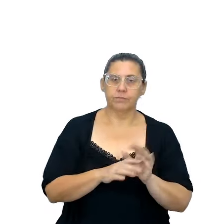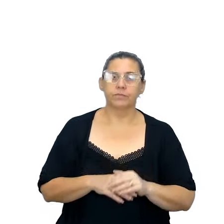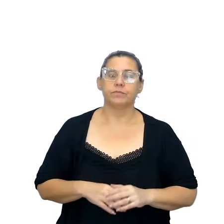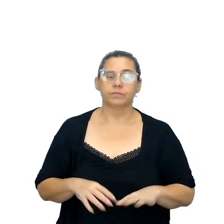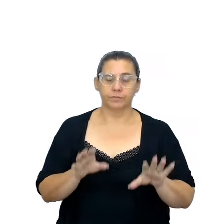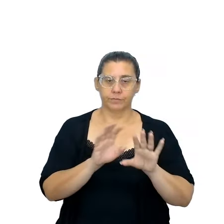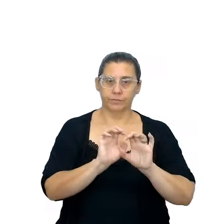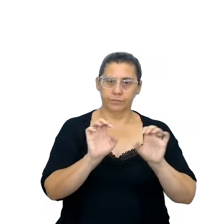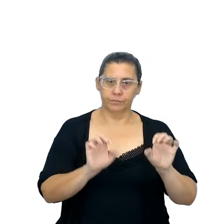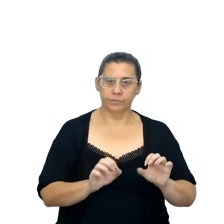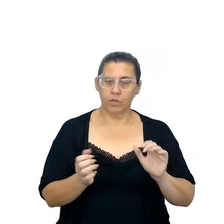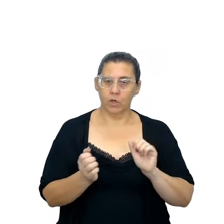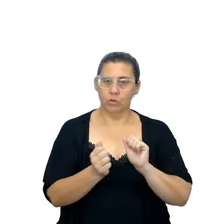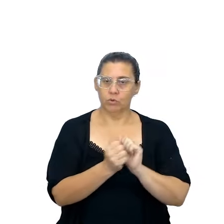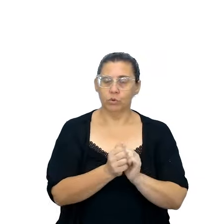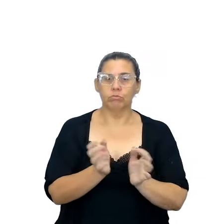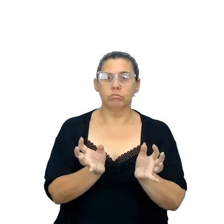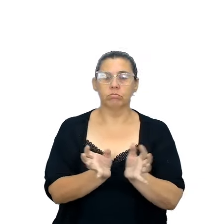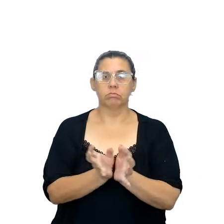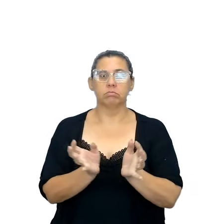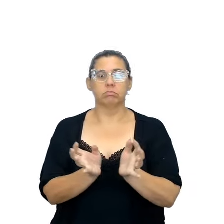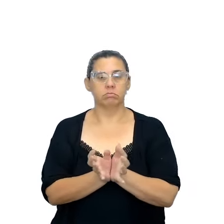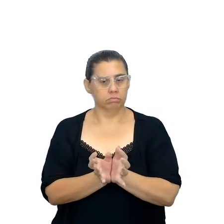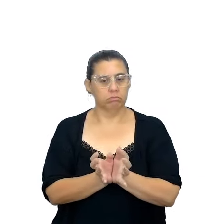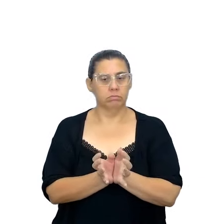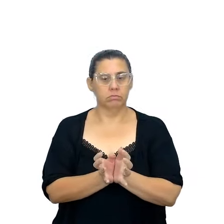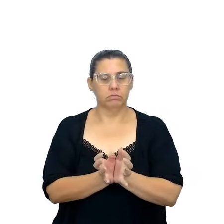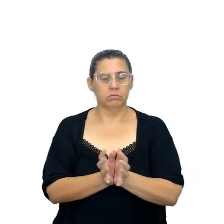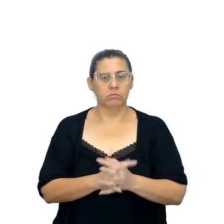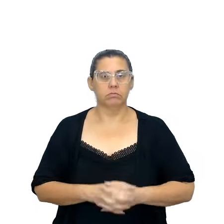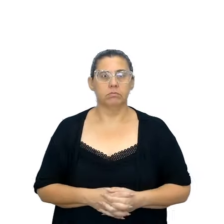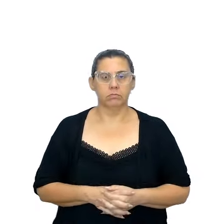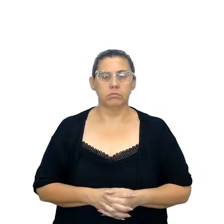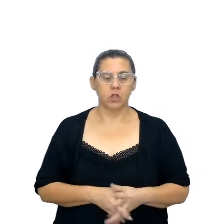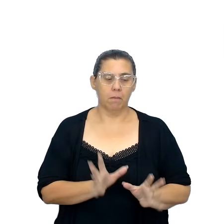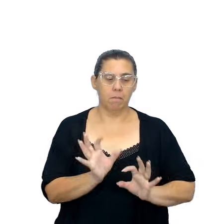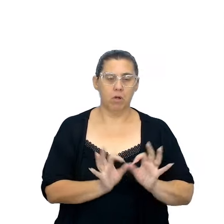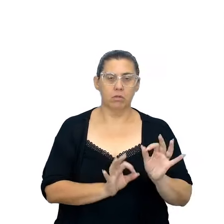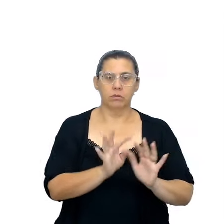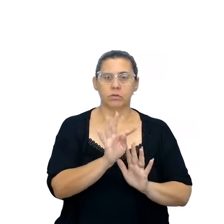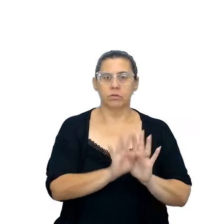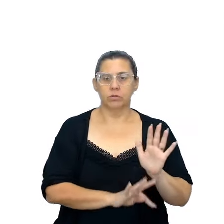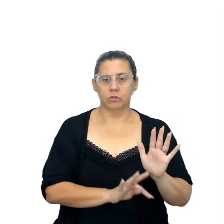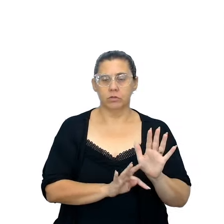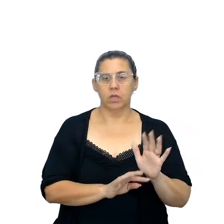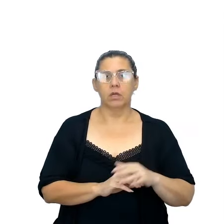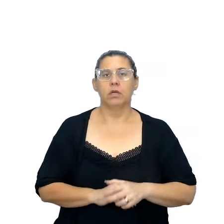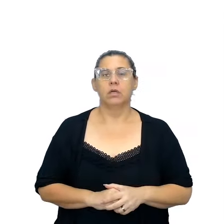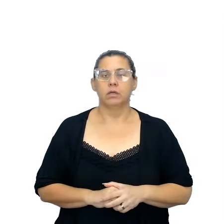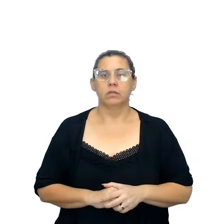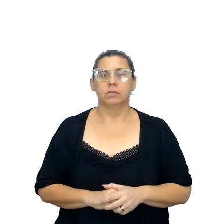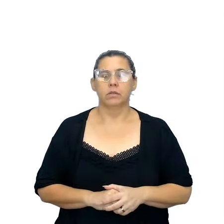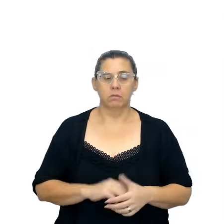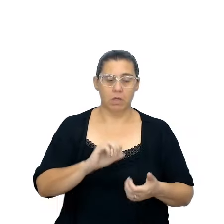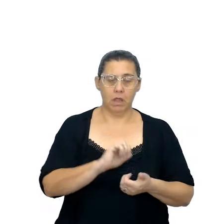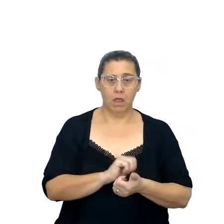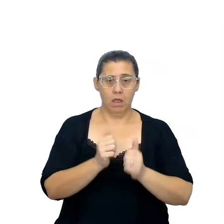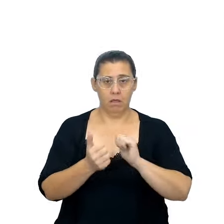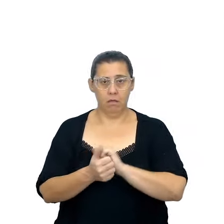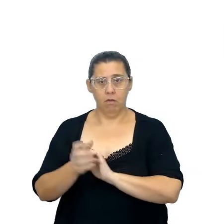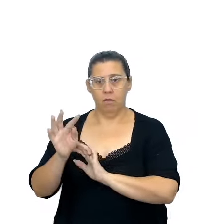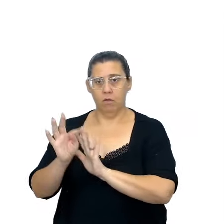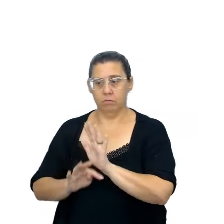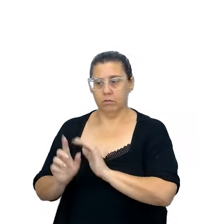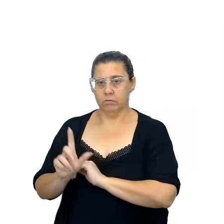estruturar, junto com a sua equipe, né, com seus colegas, sua produção textual a partir da adaptação de um